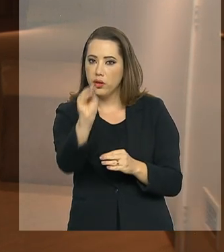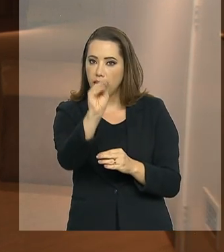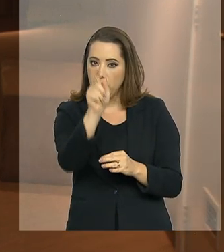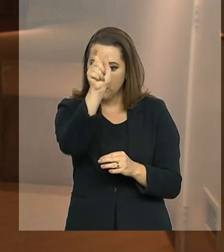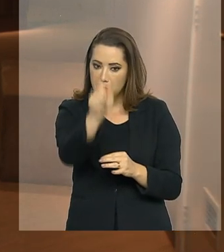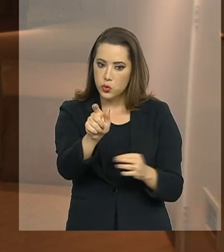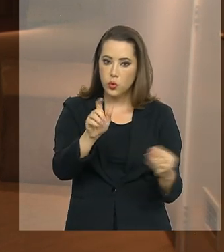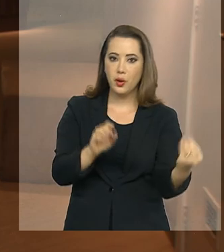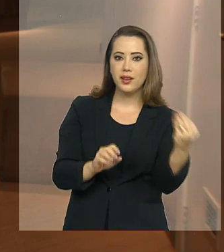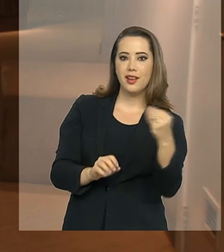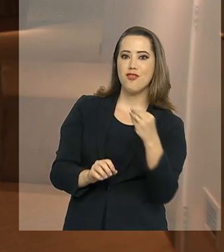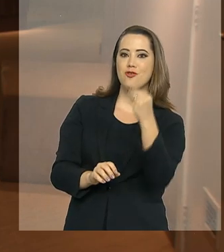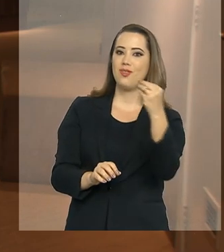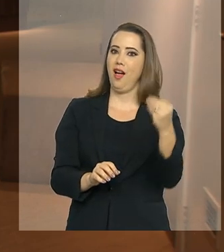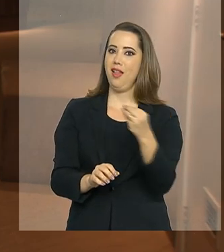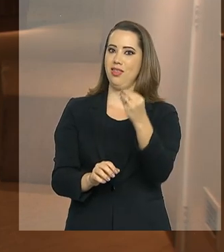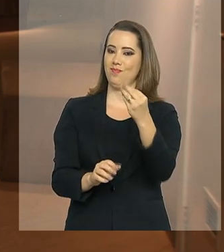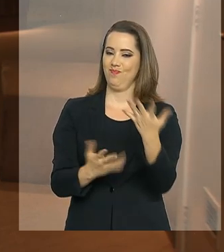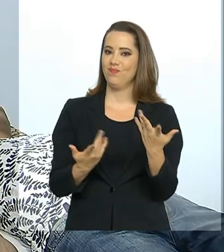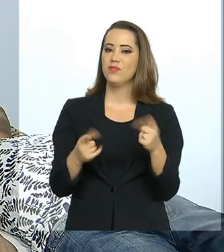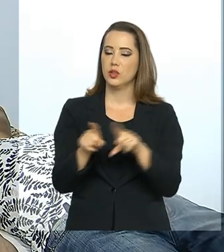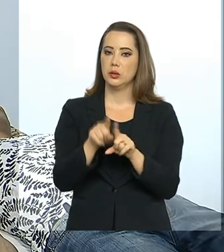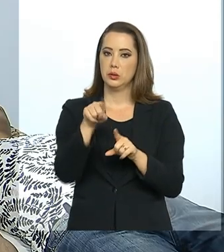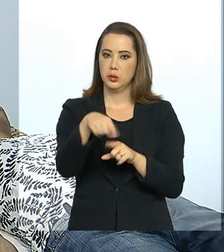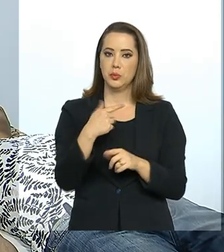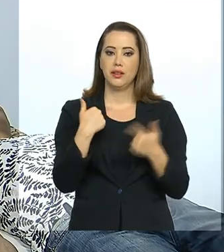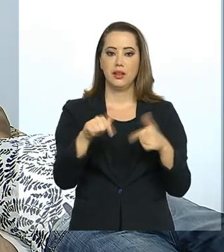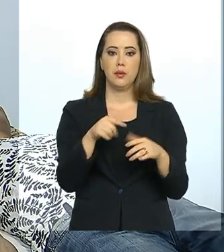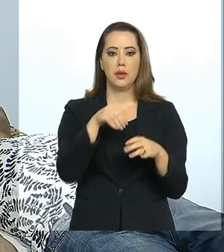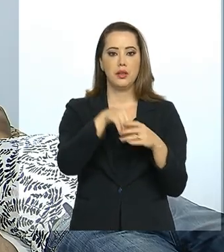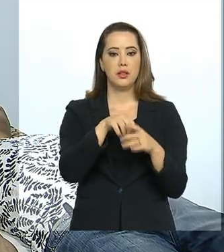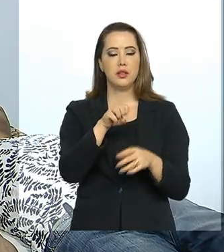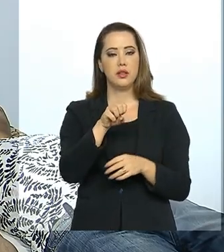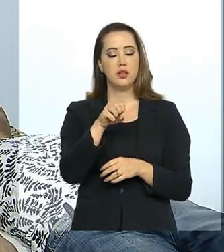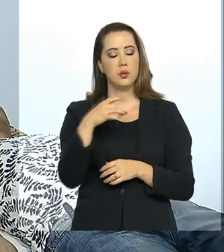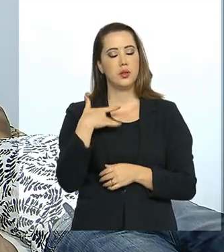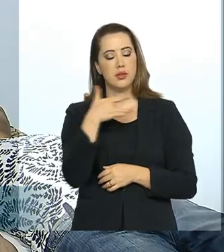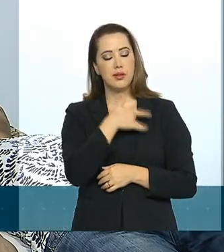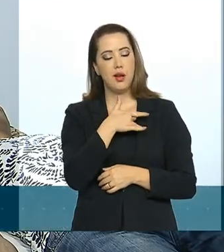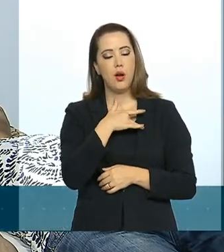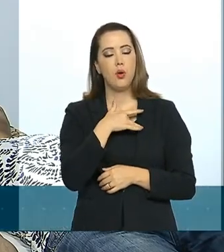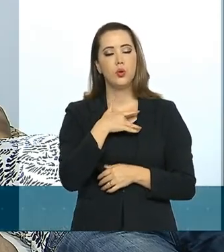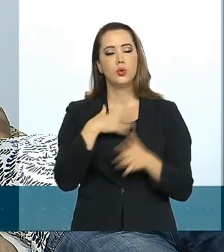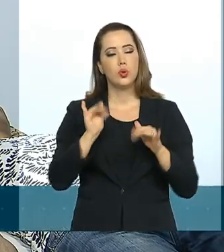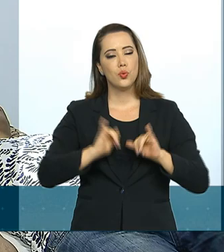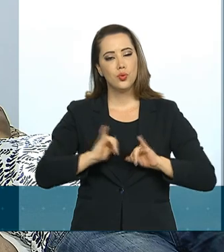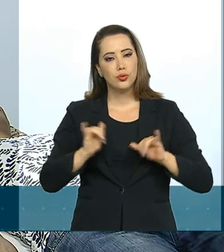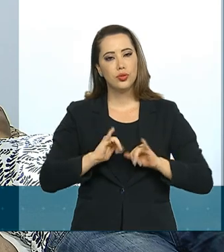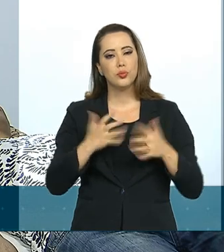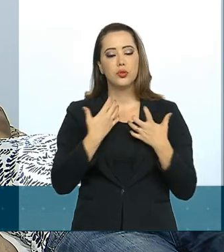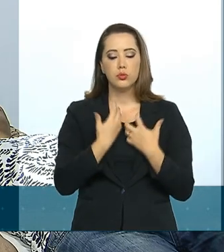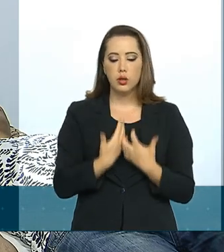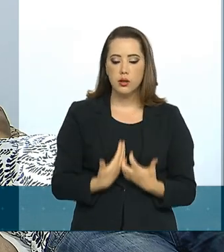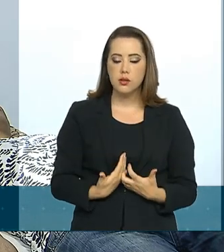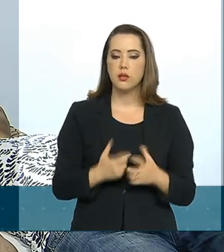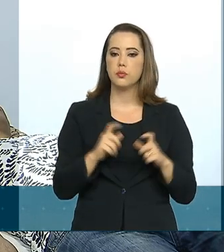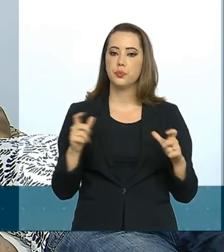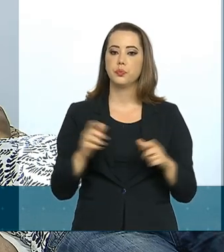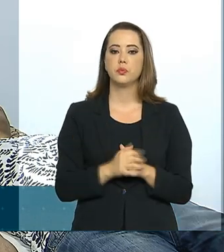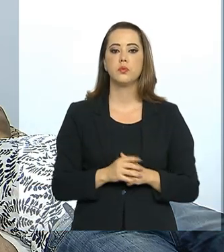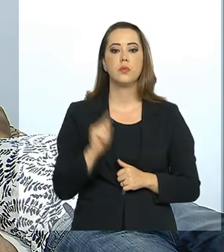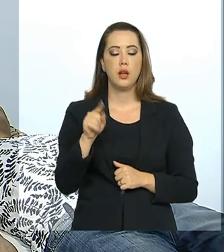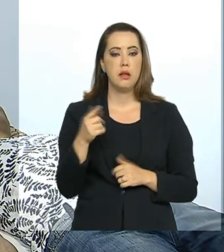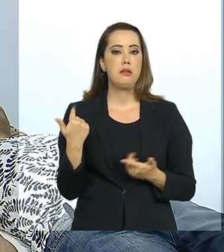ele tem um desgaste emocional muito grande. O projeto Acolhimento é um dos cinco vencedores do InovaSUS, um prêmio do